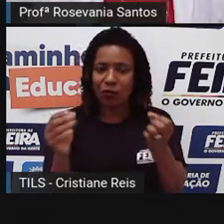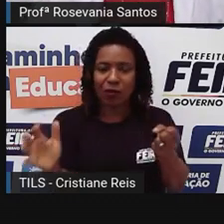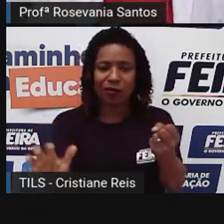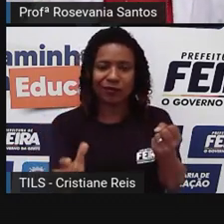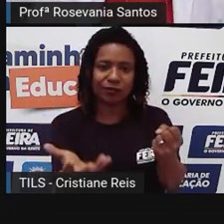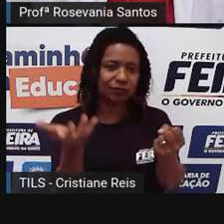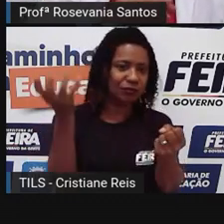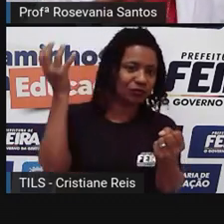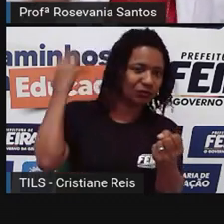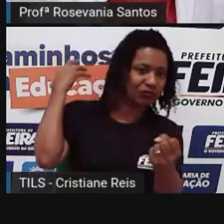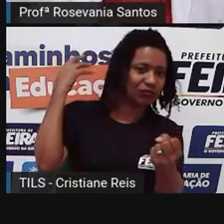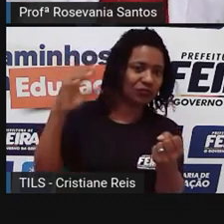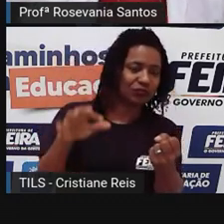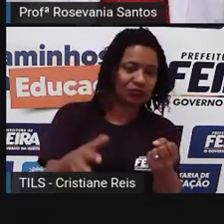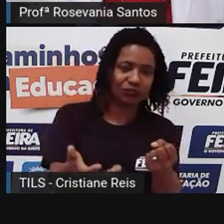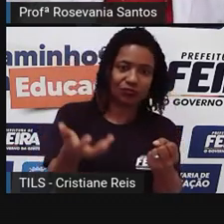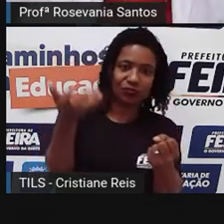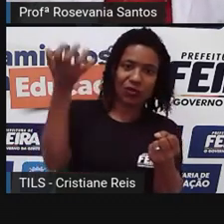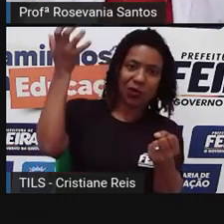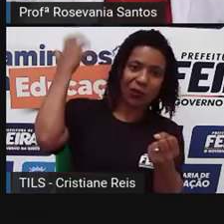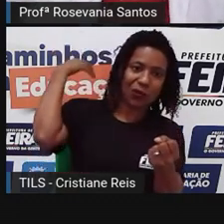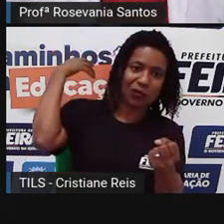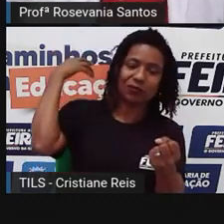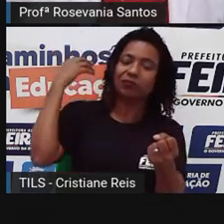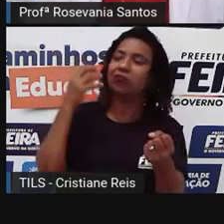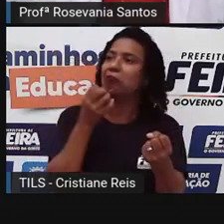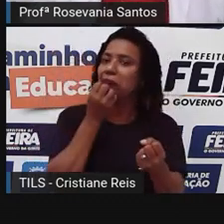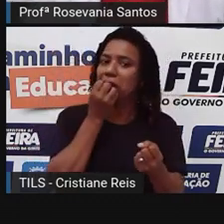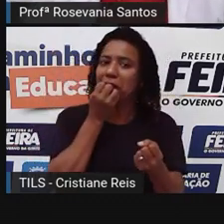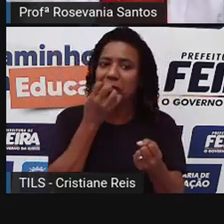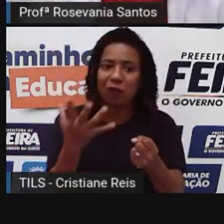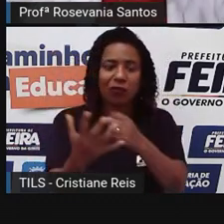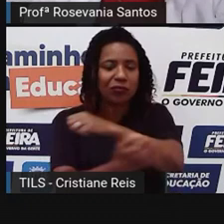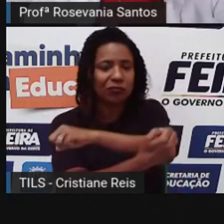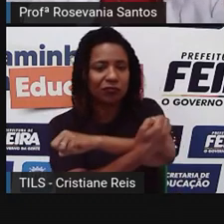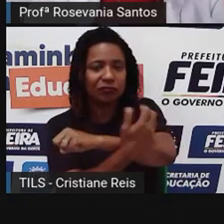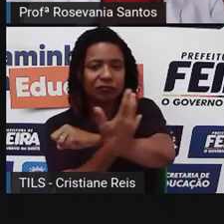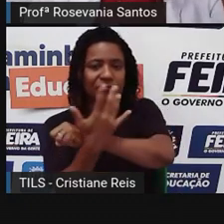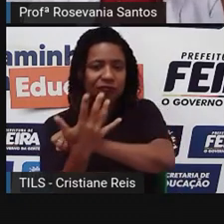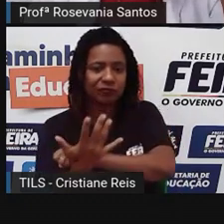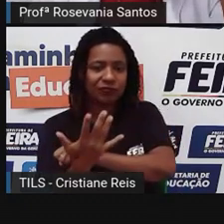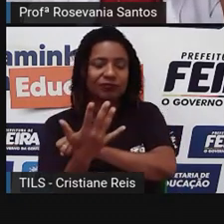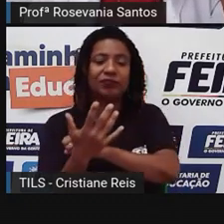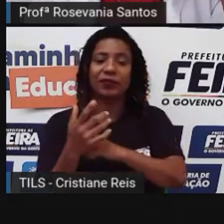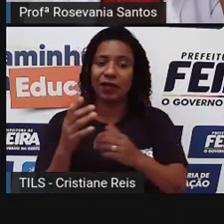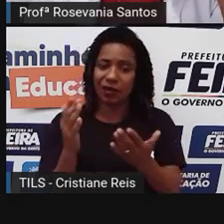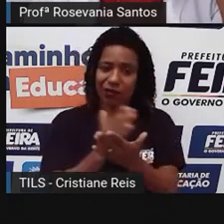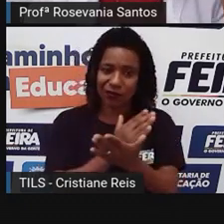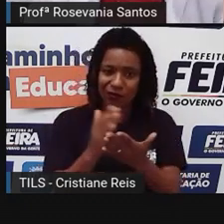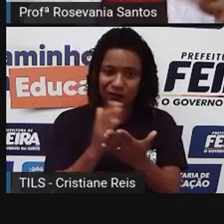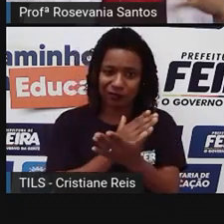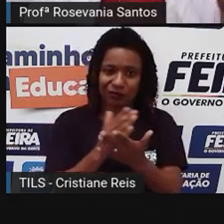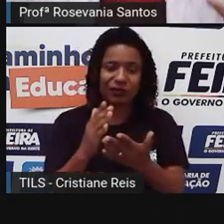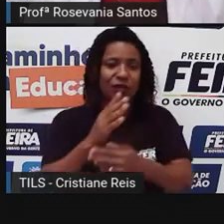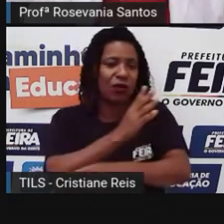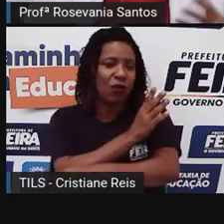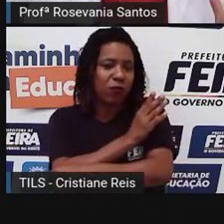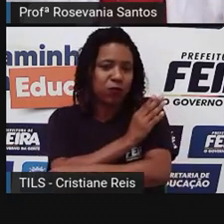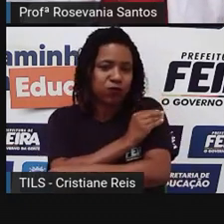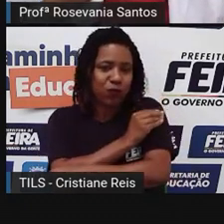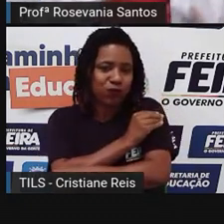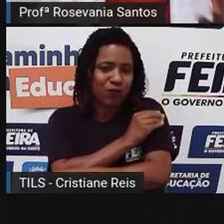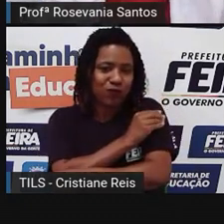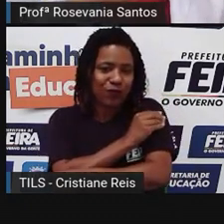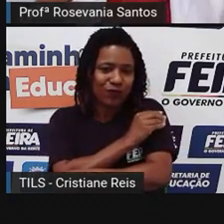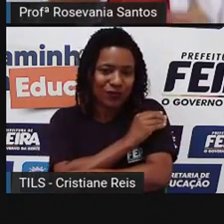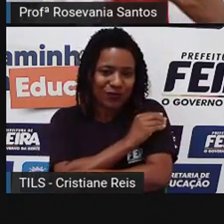aquilo ali, mas você vê no finalzinho ali, já, às vezes, até o produto embalado, por exemplo, né, do próprio algodão, já vai coletando ali,